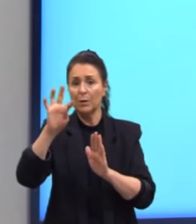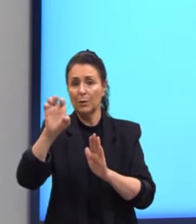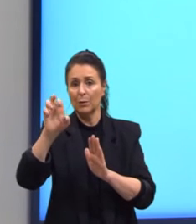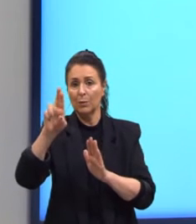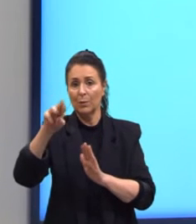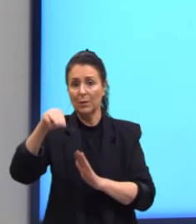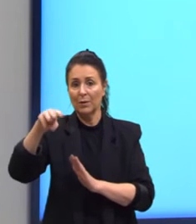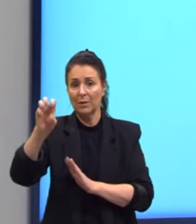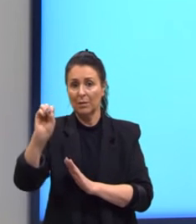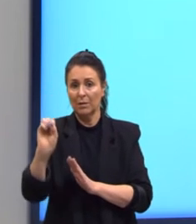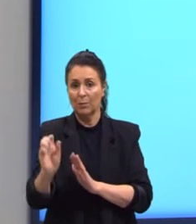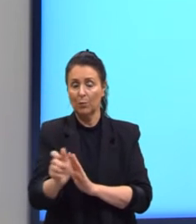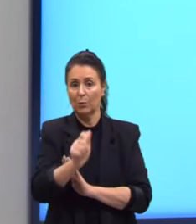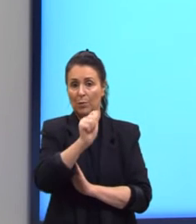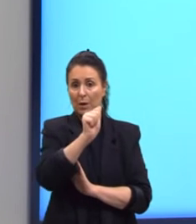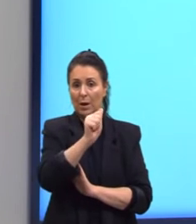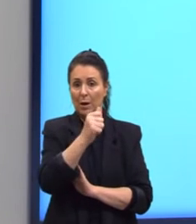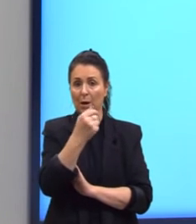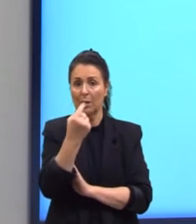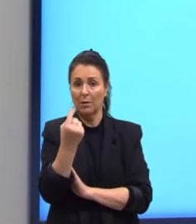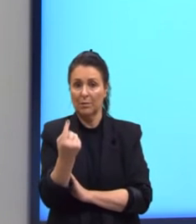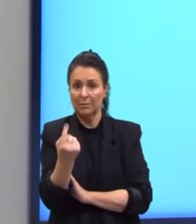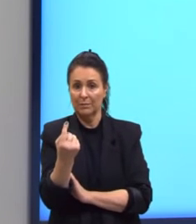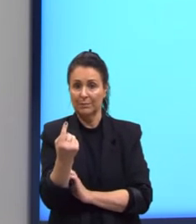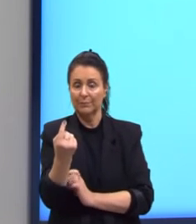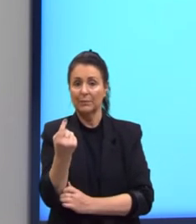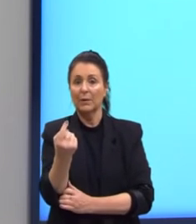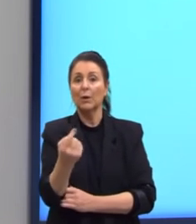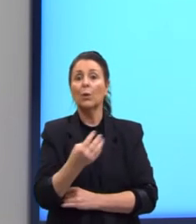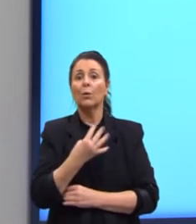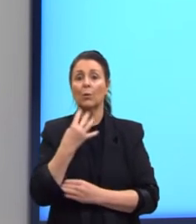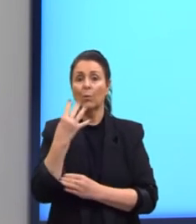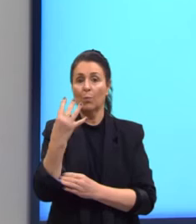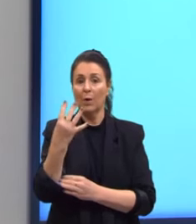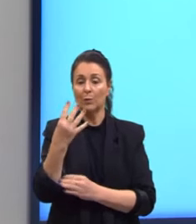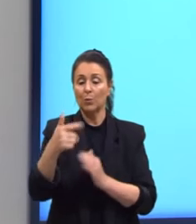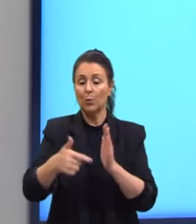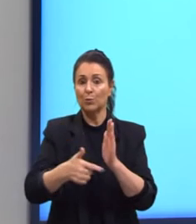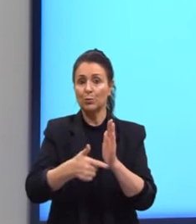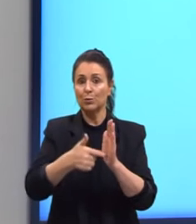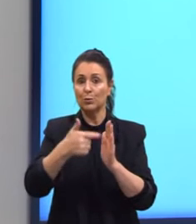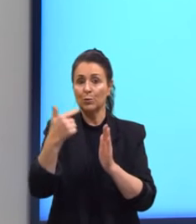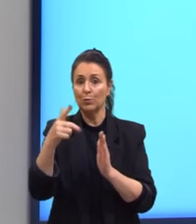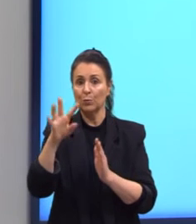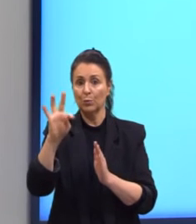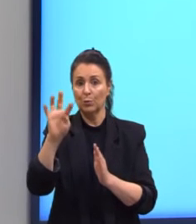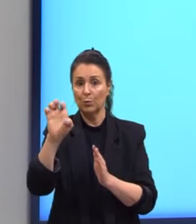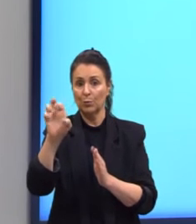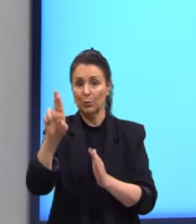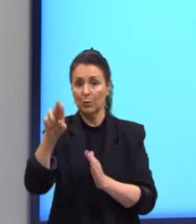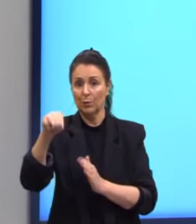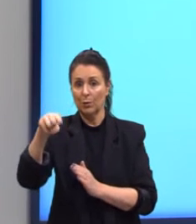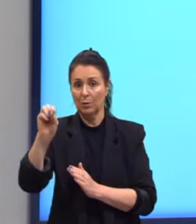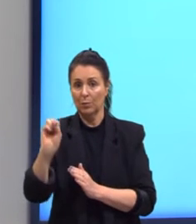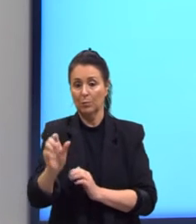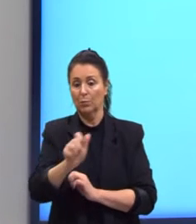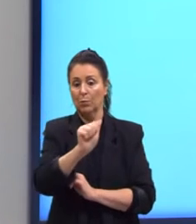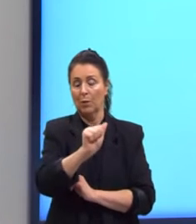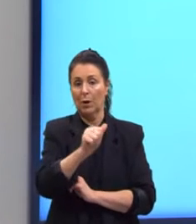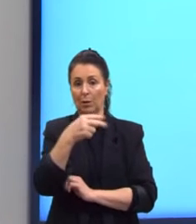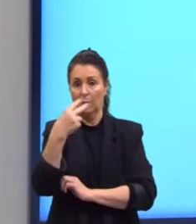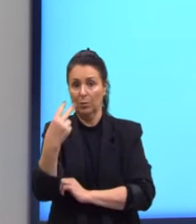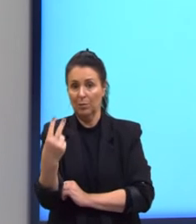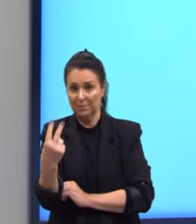representamos por A1. O 4 seria o segundo termo, então pode ser representado por A2